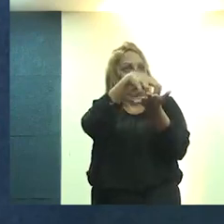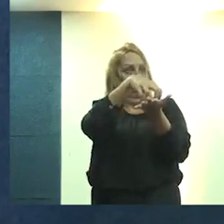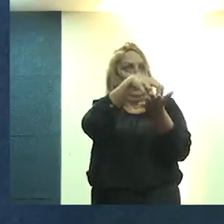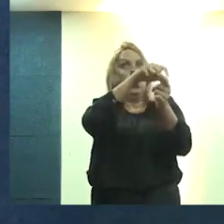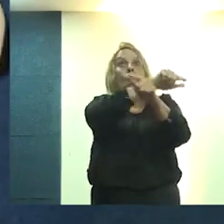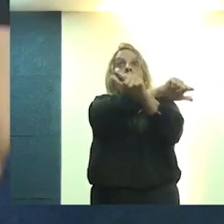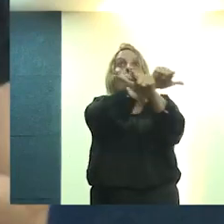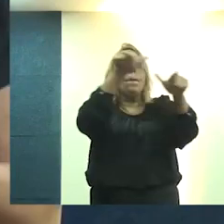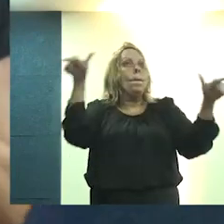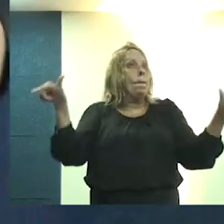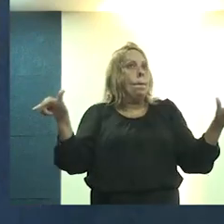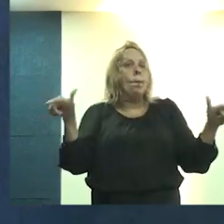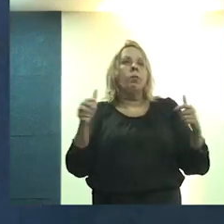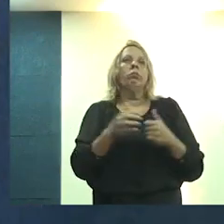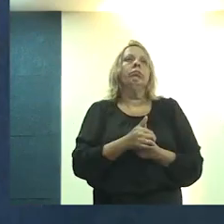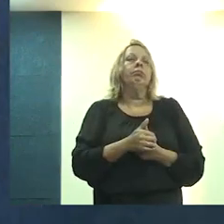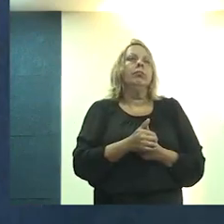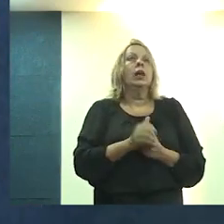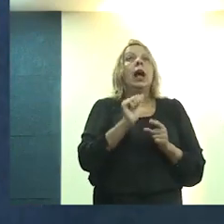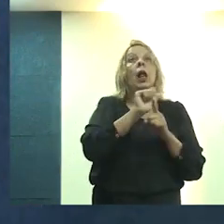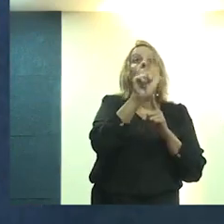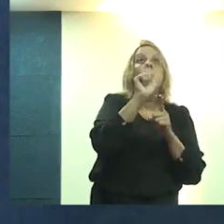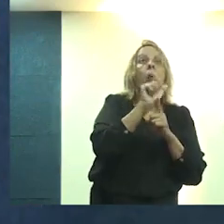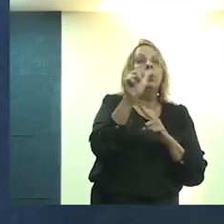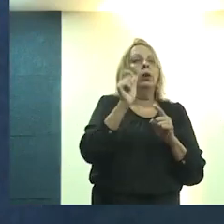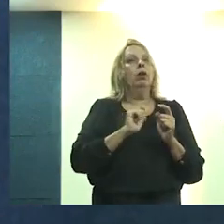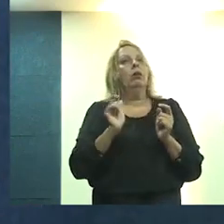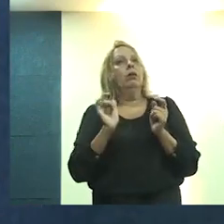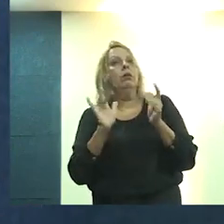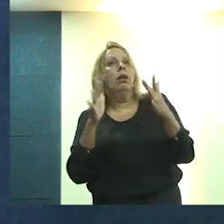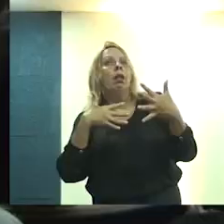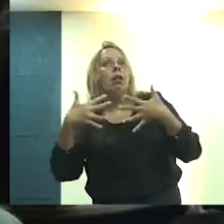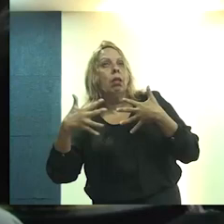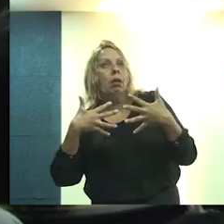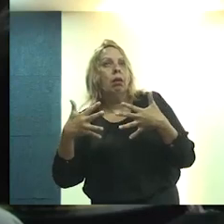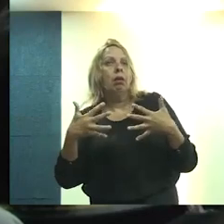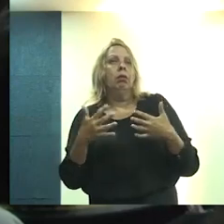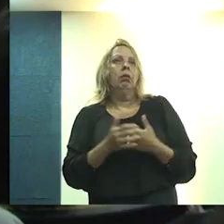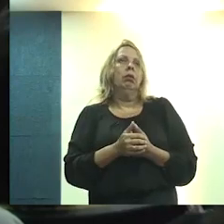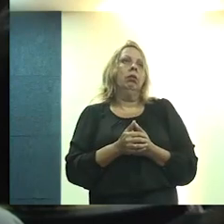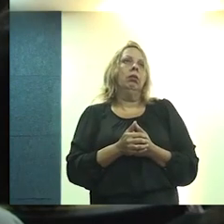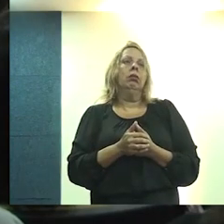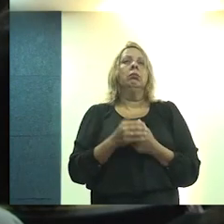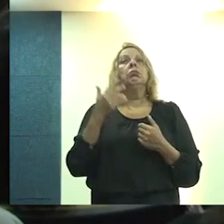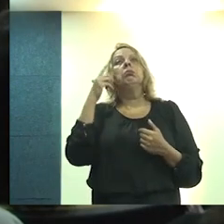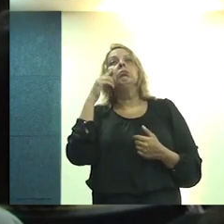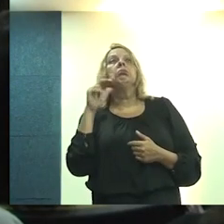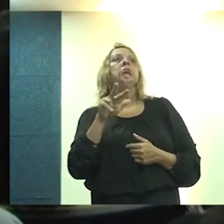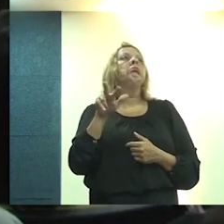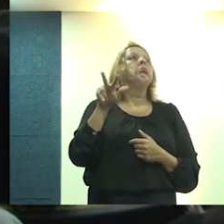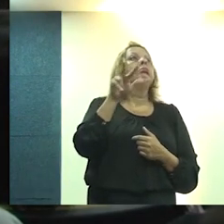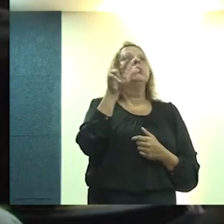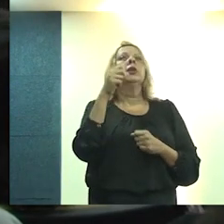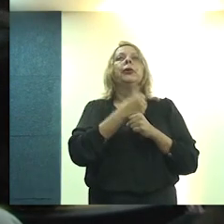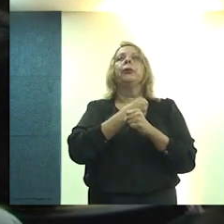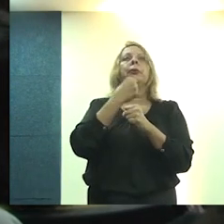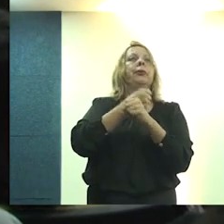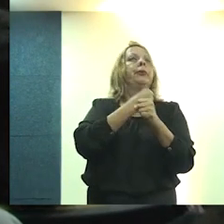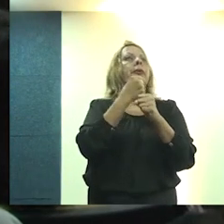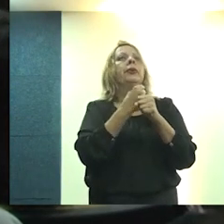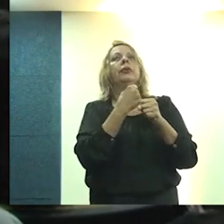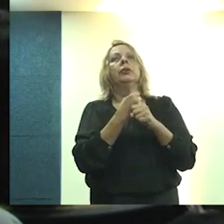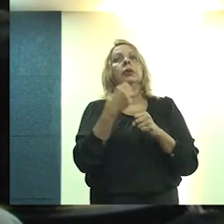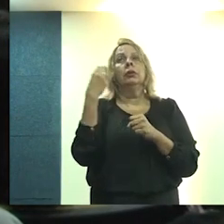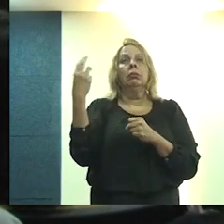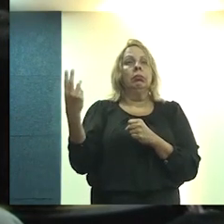todo vazio, vende-se, aluga, não precisa ser especialista, basta dar uma banda pela cidade, e estamos construindo